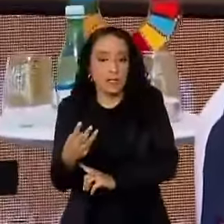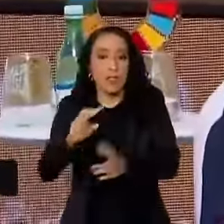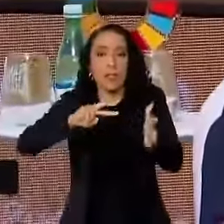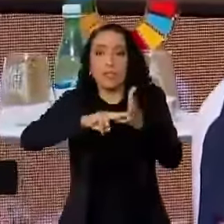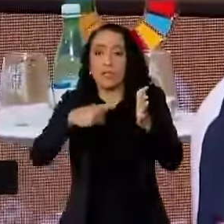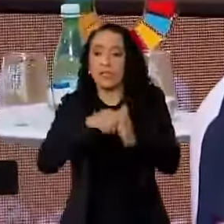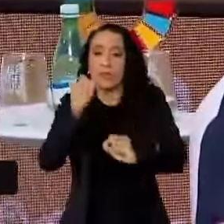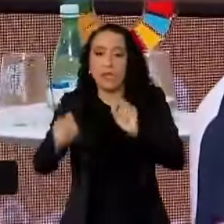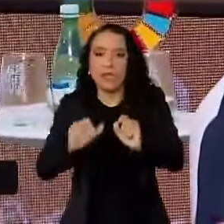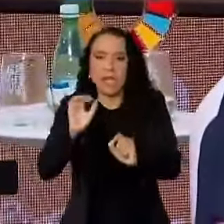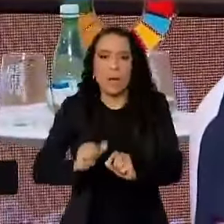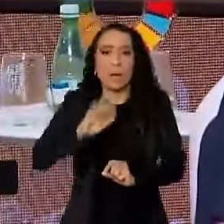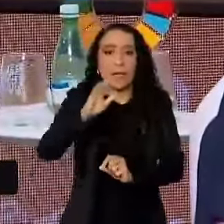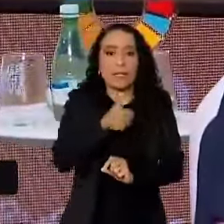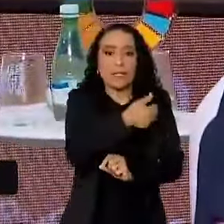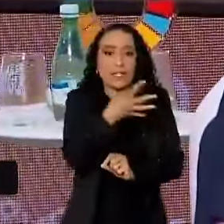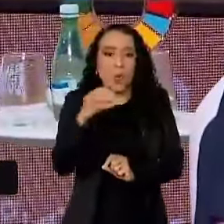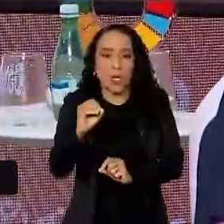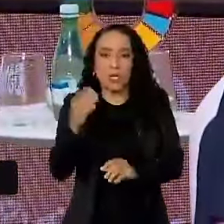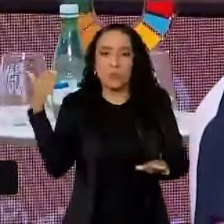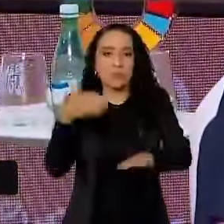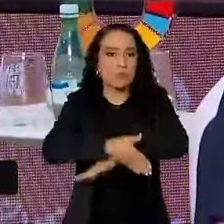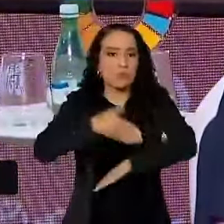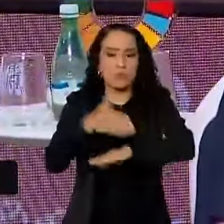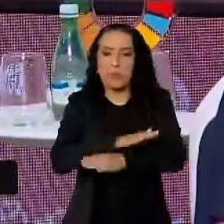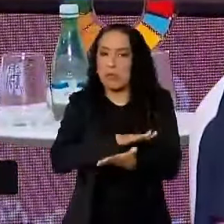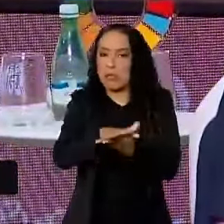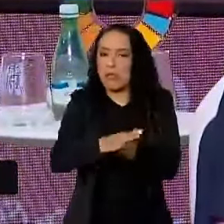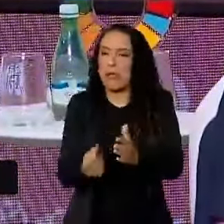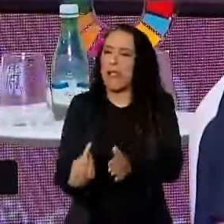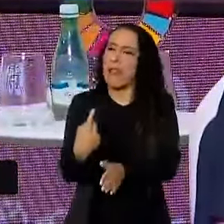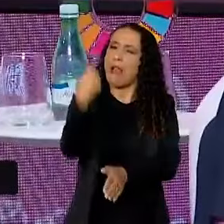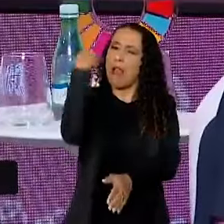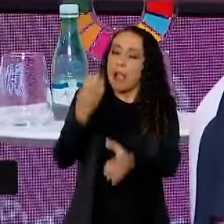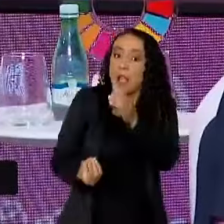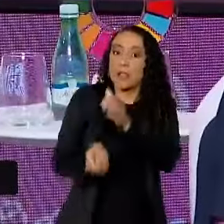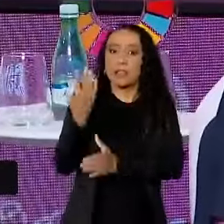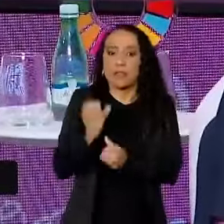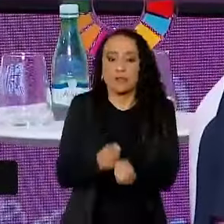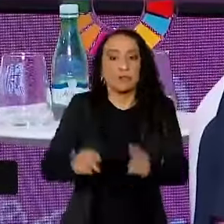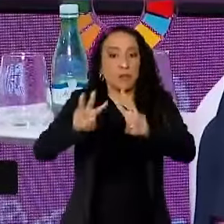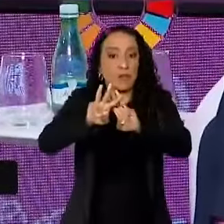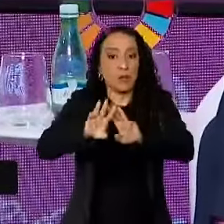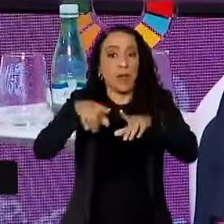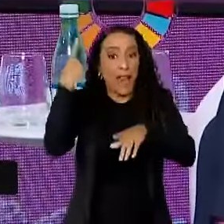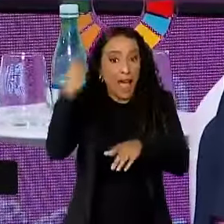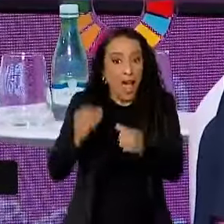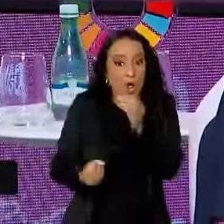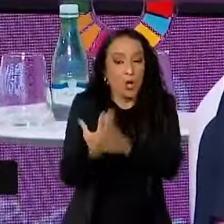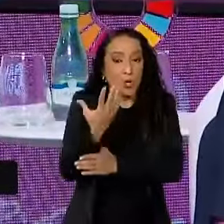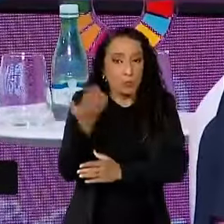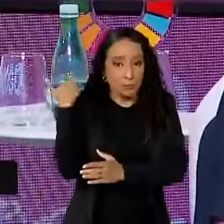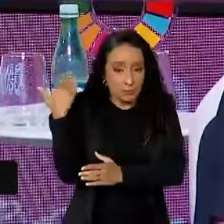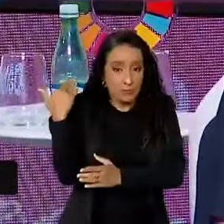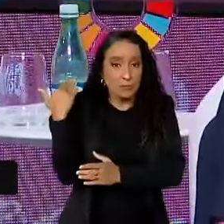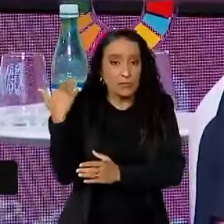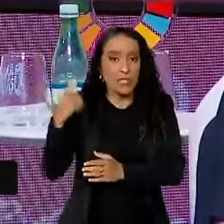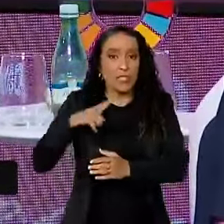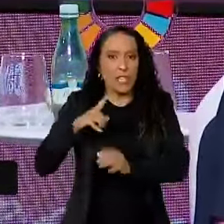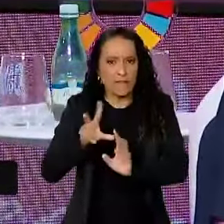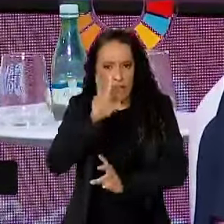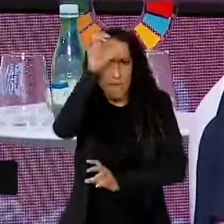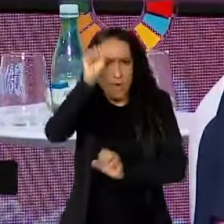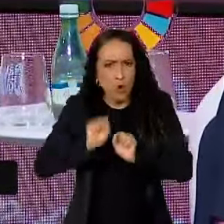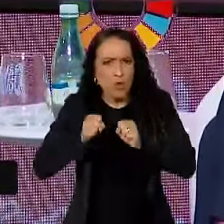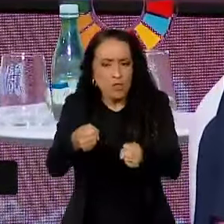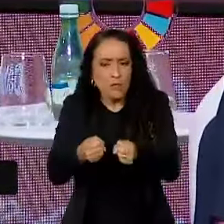Significa que mais de 140 não participaram da criação da ONU. E a ONU, que quando foi criada, teve força